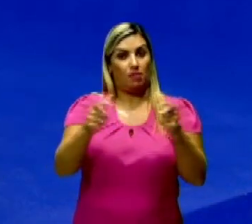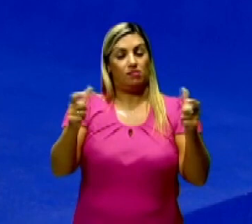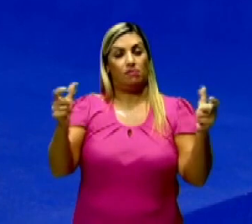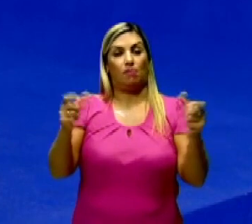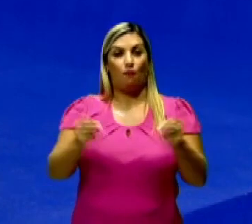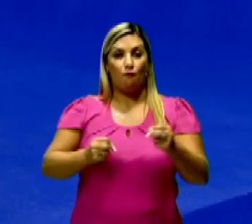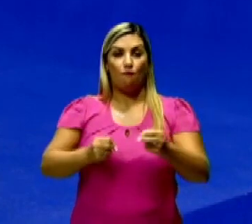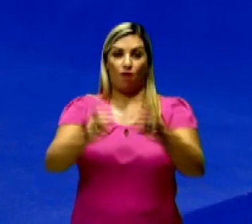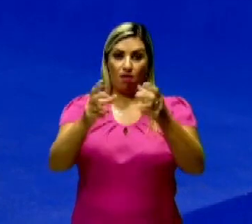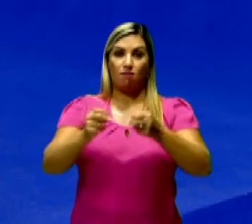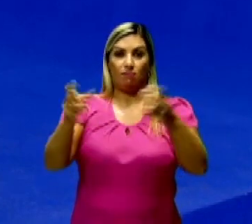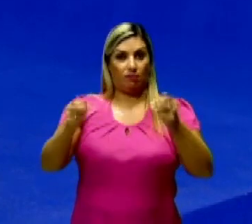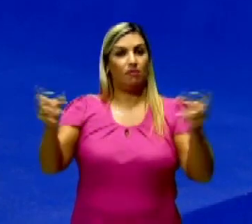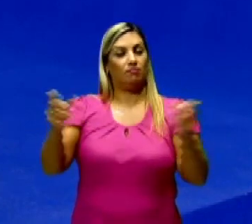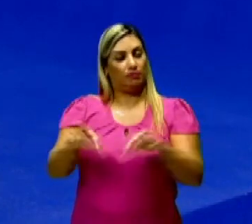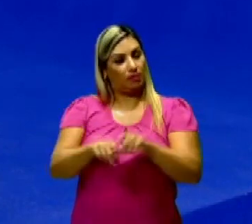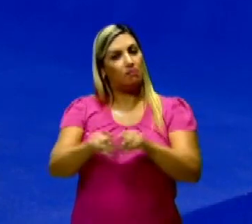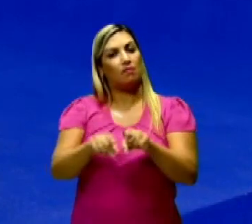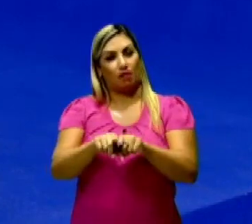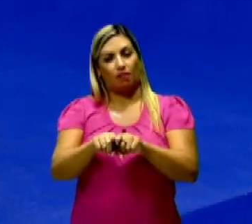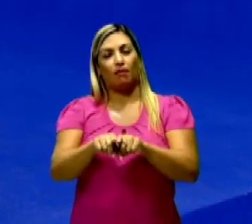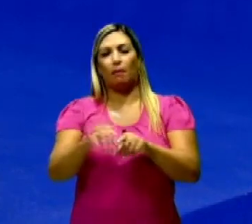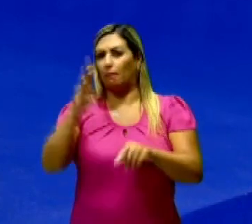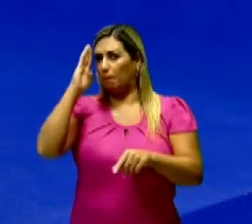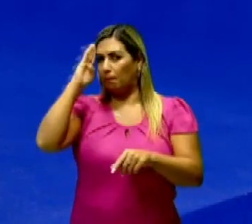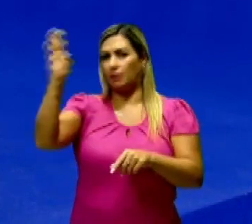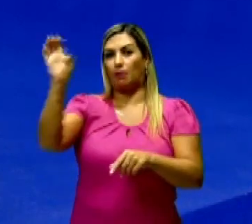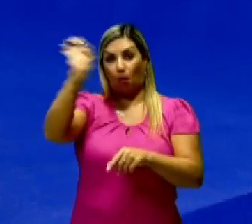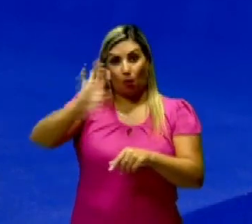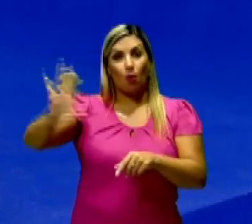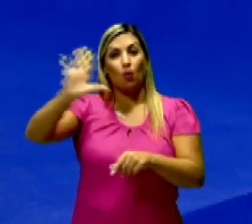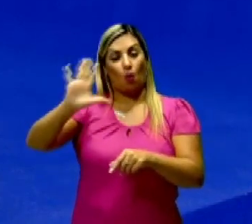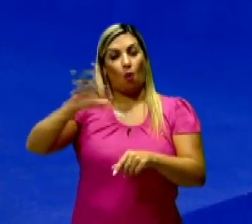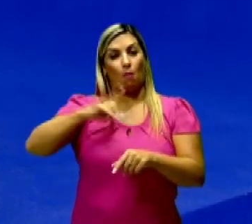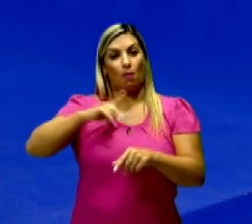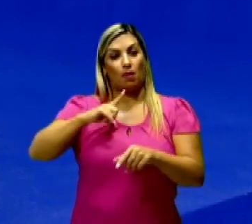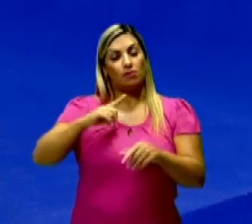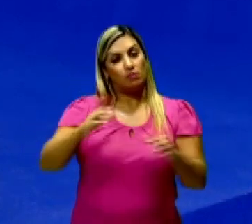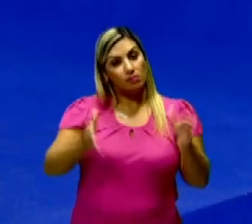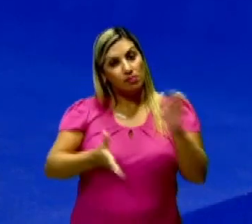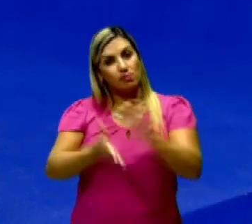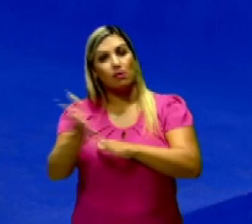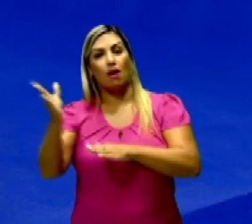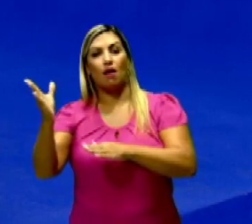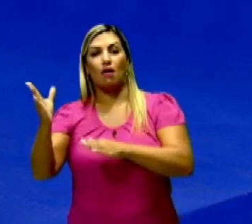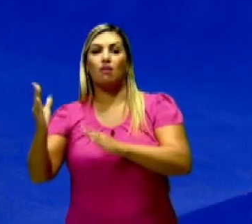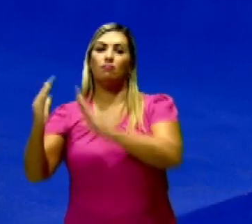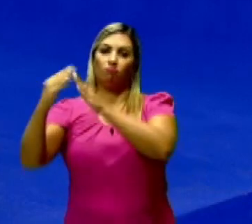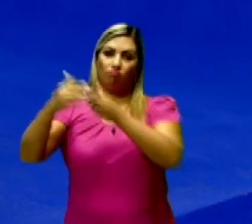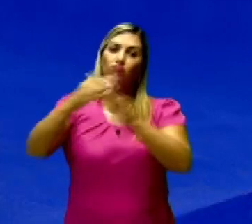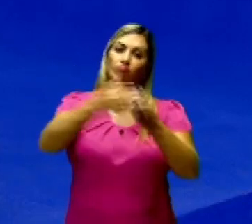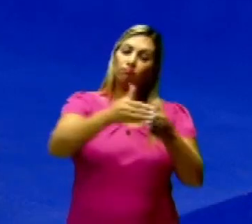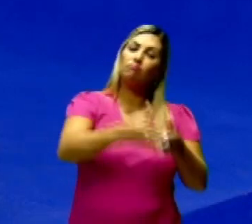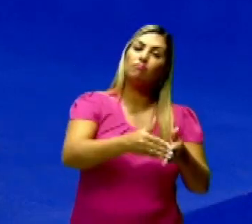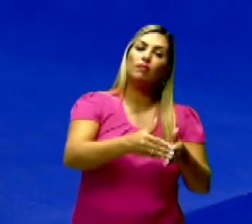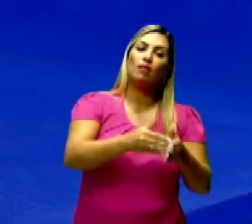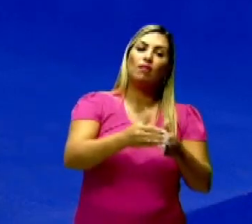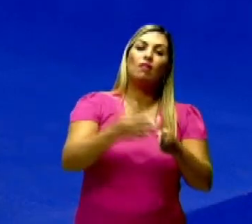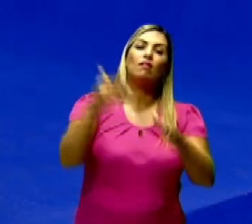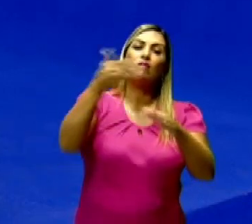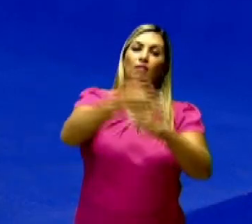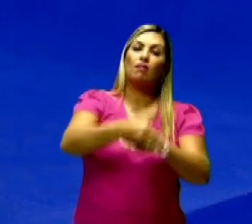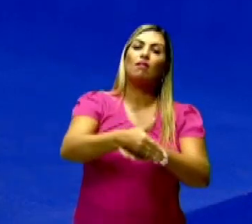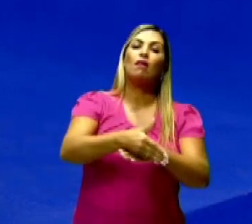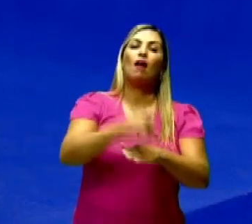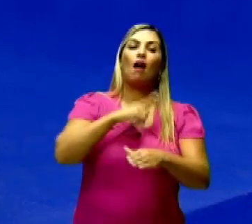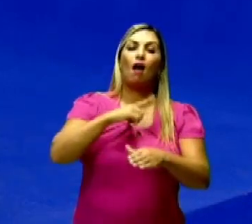comércio. Então a gente vai ter principalmente ali os europeus, né, saindo ali do continente europeu e indo em direção ao